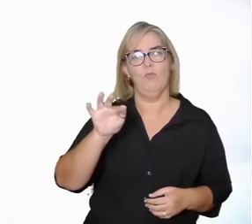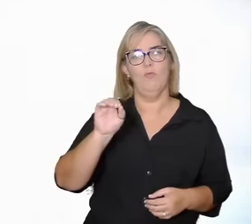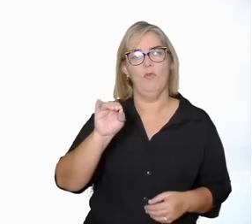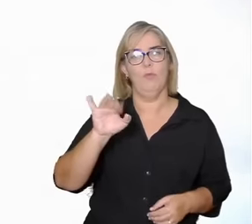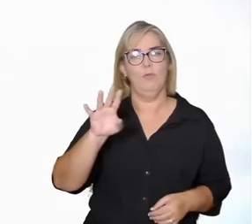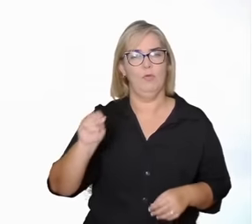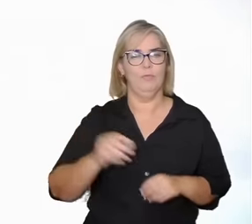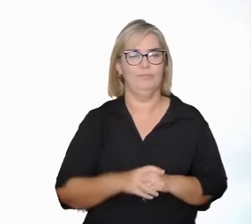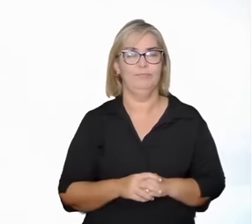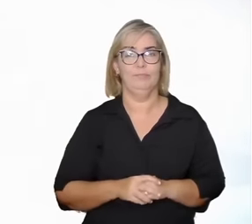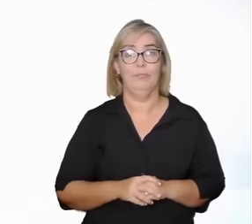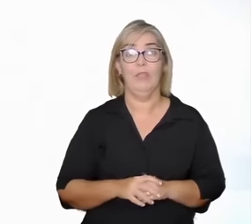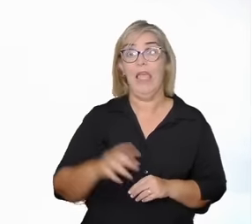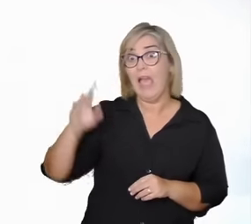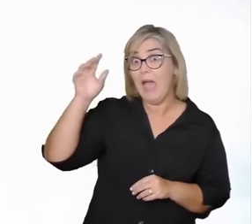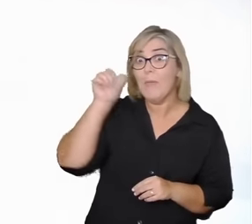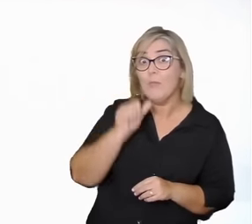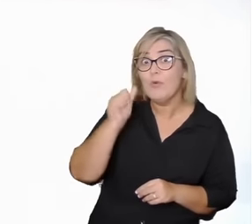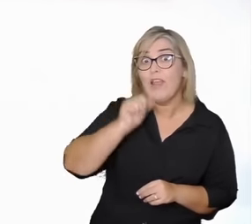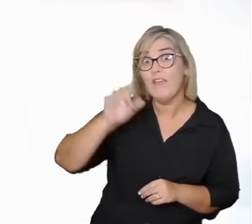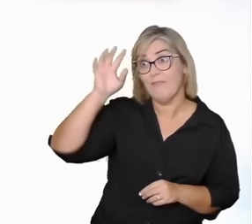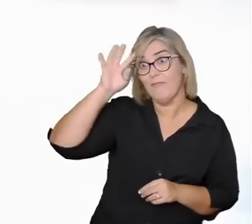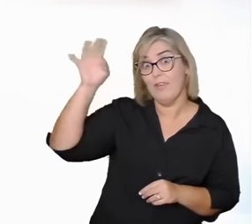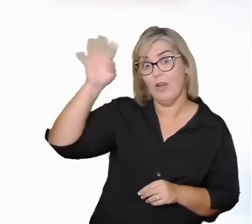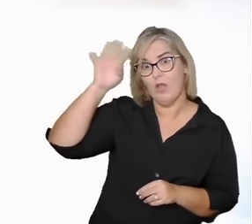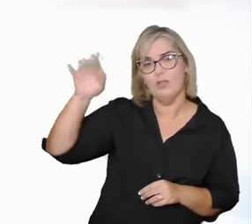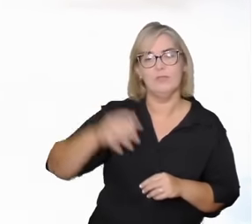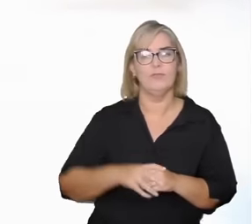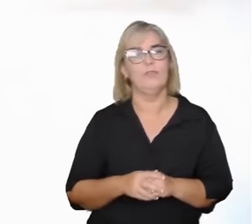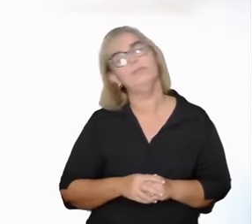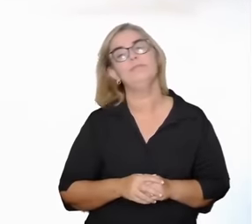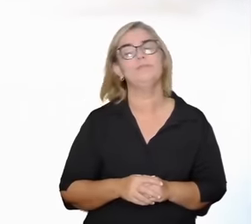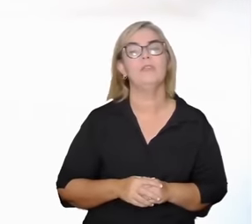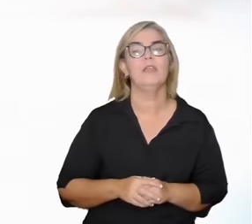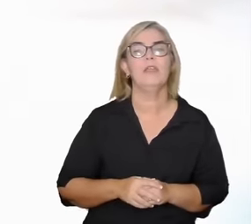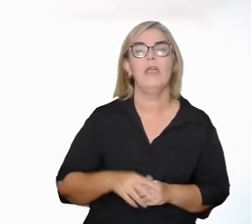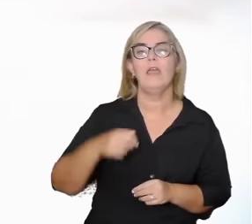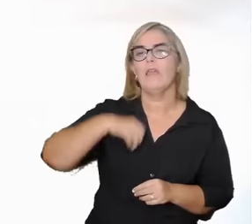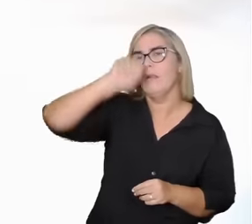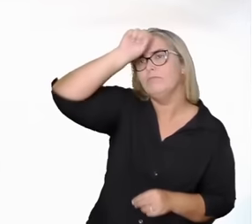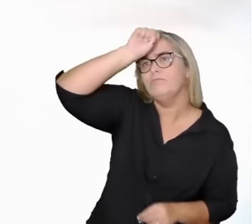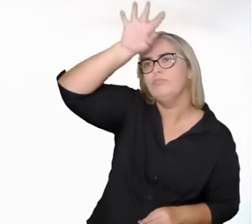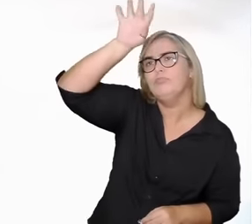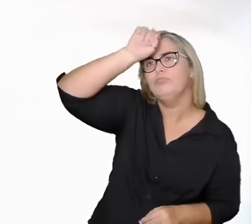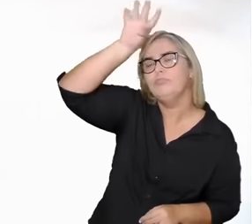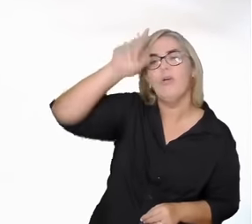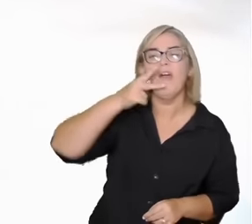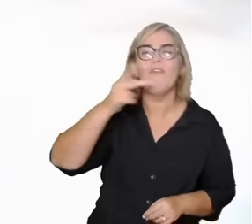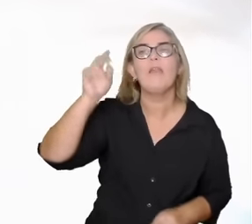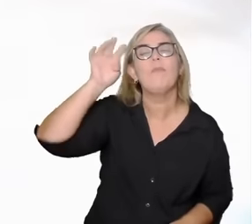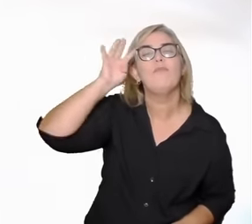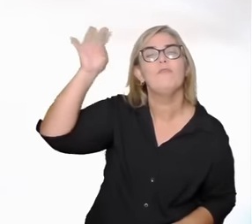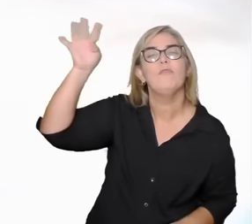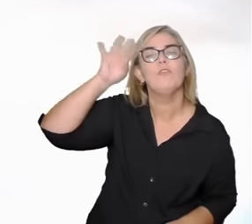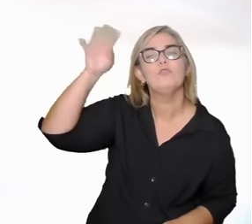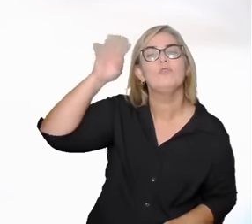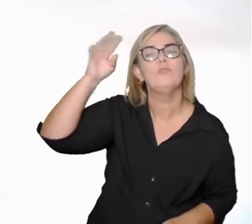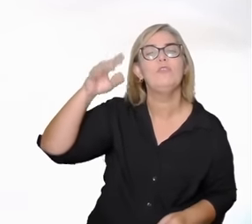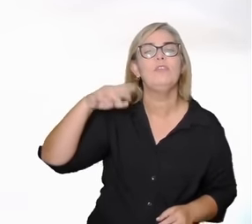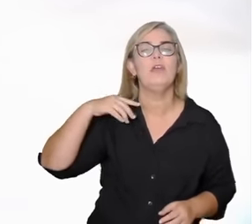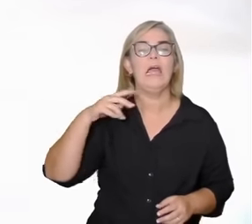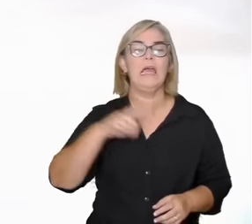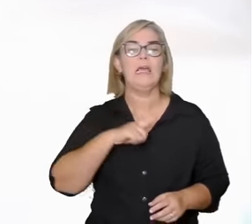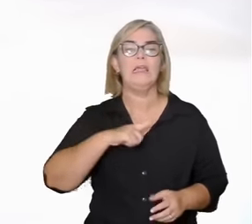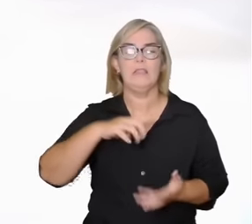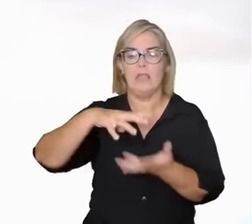Olumle Orumilá representa um pensamento que entende a filosofia como um exercício espiritual de